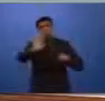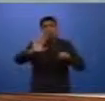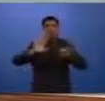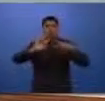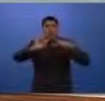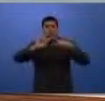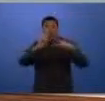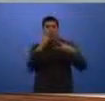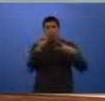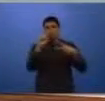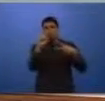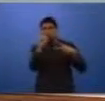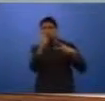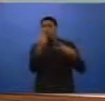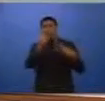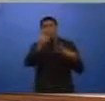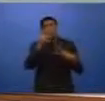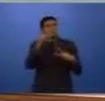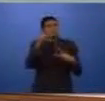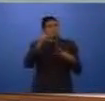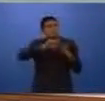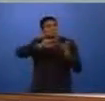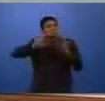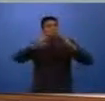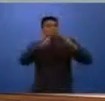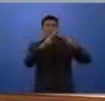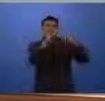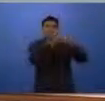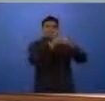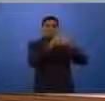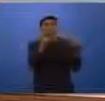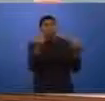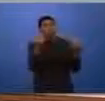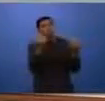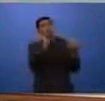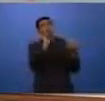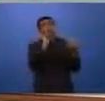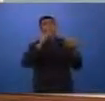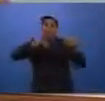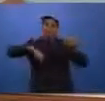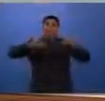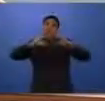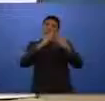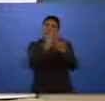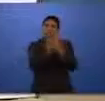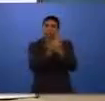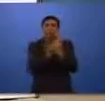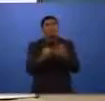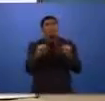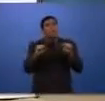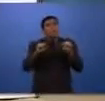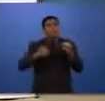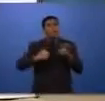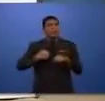Quando nós temos informações sobre tráfico de drogas que esteja ocorrendo próximo à residência, também, repetindo, próximo às escolas, enfim,